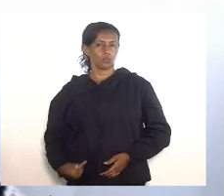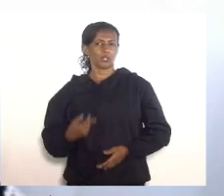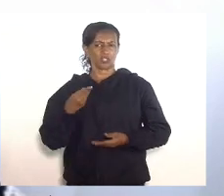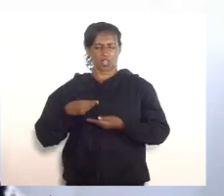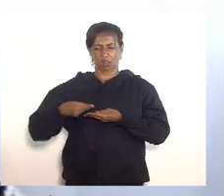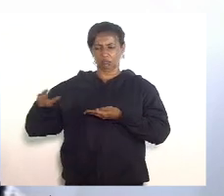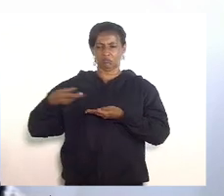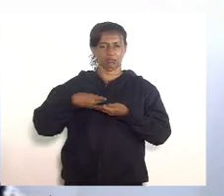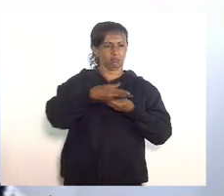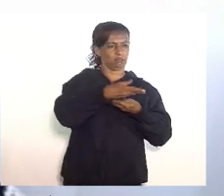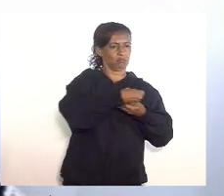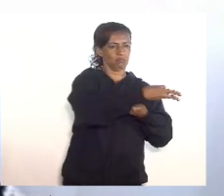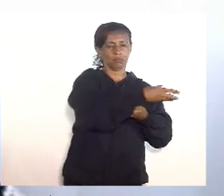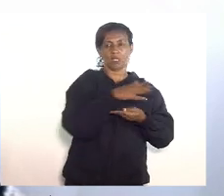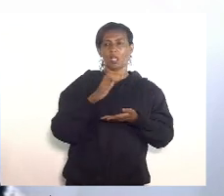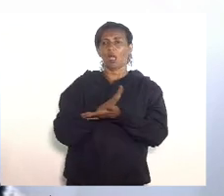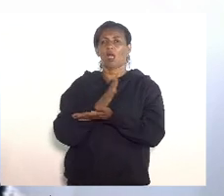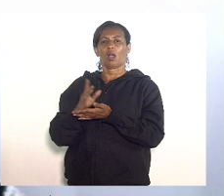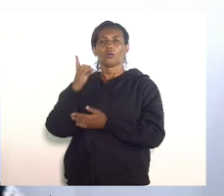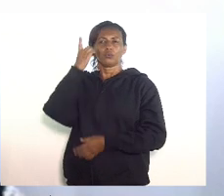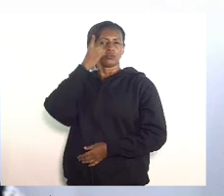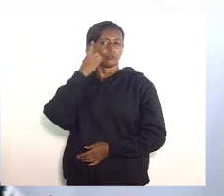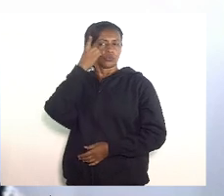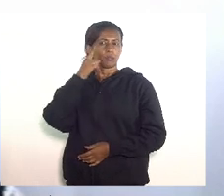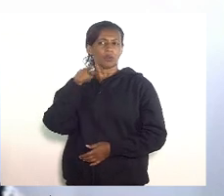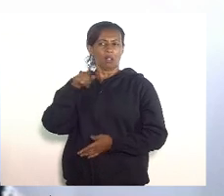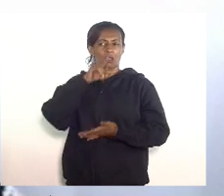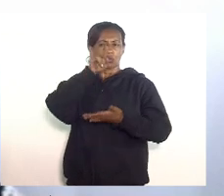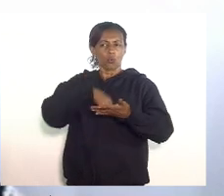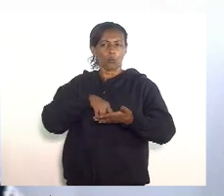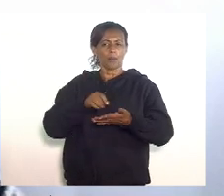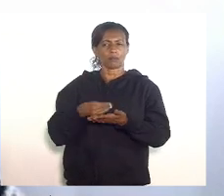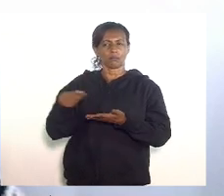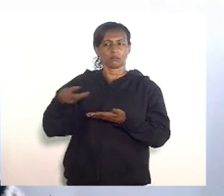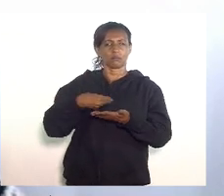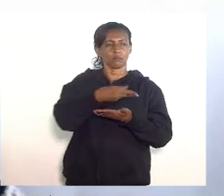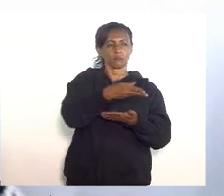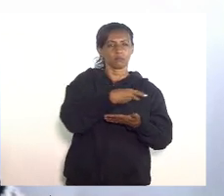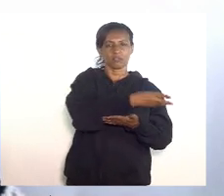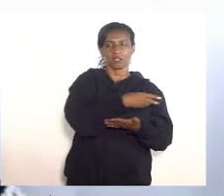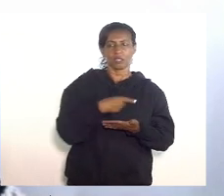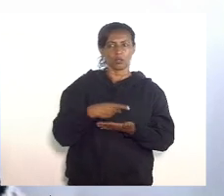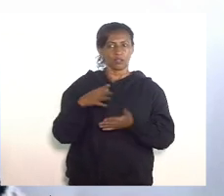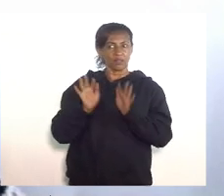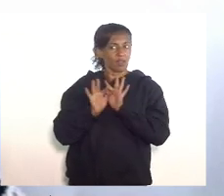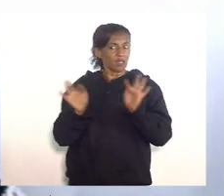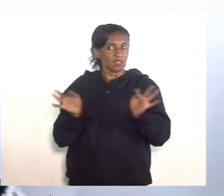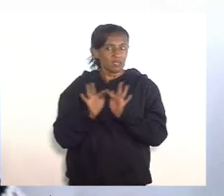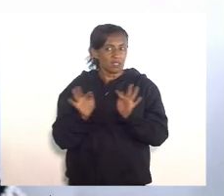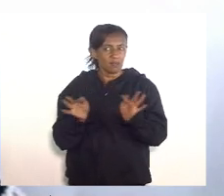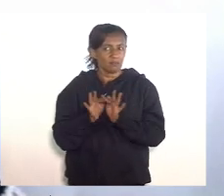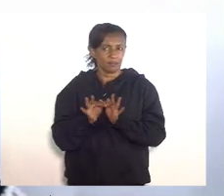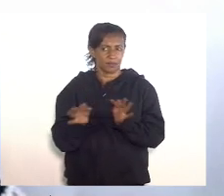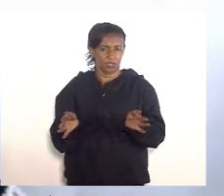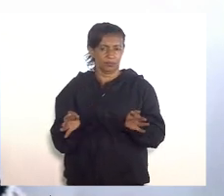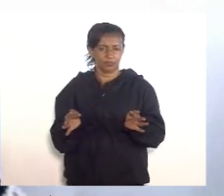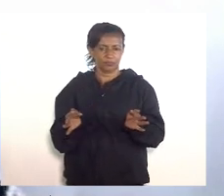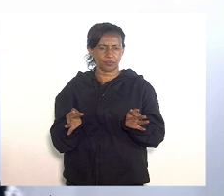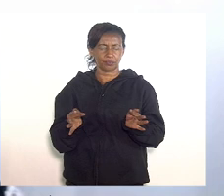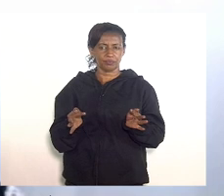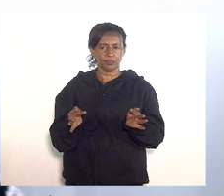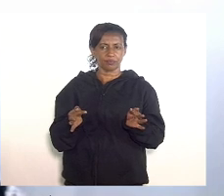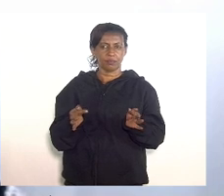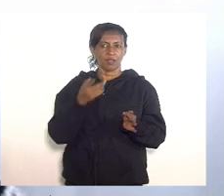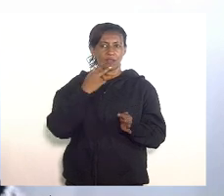deputados o que dizia esse documento que esse documento dizia era muito simples que a